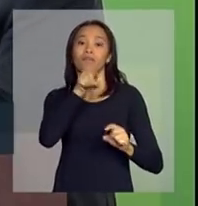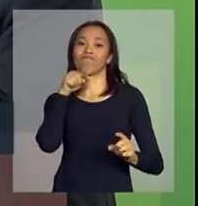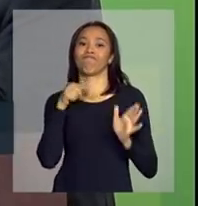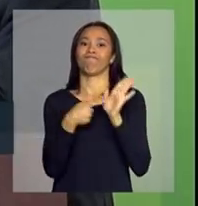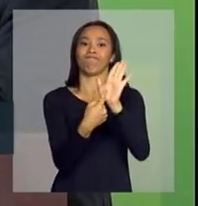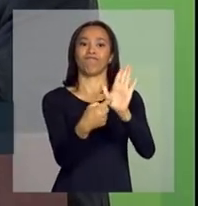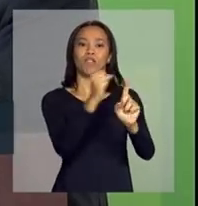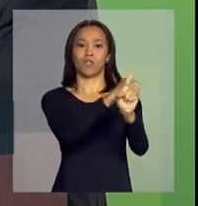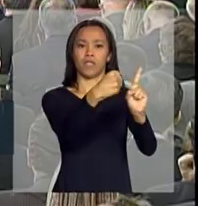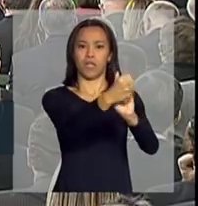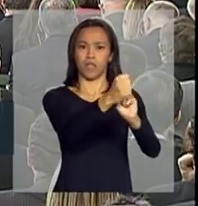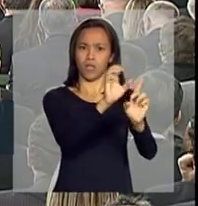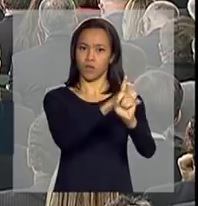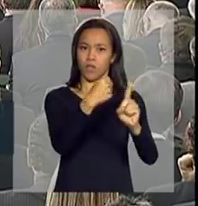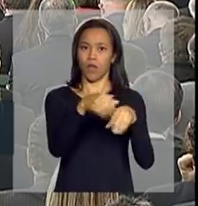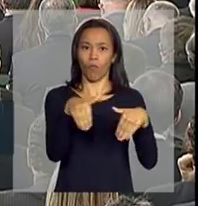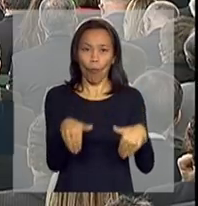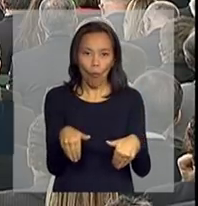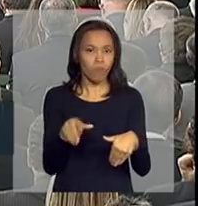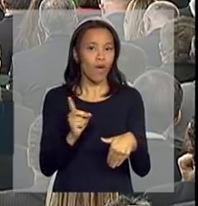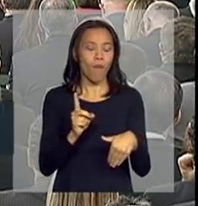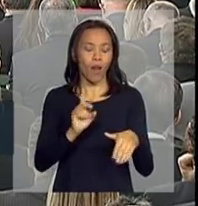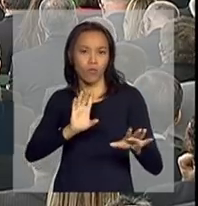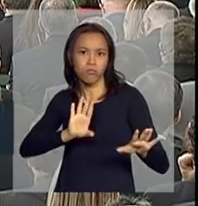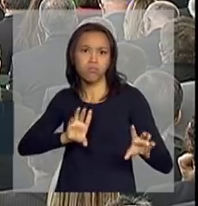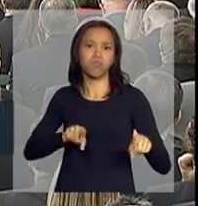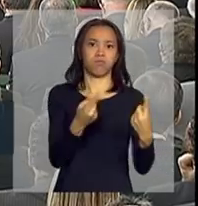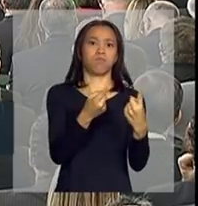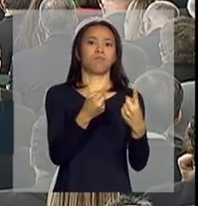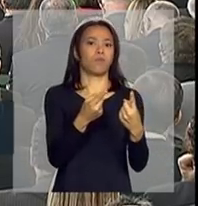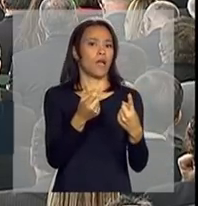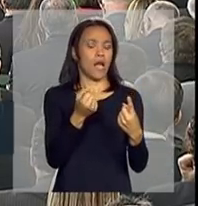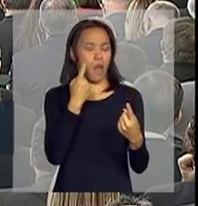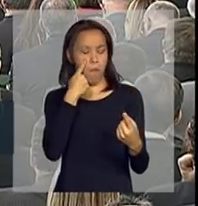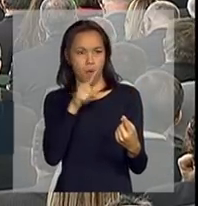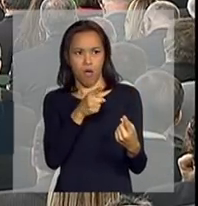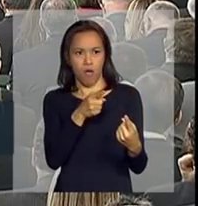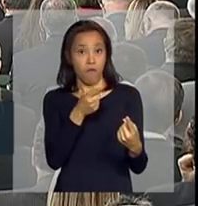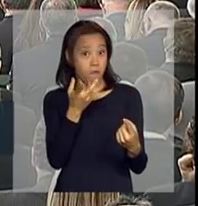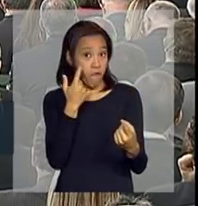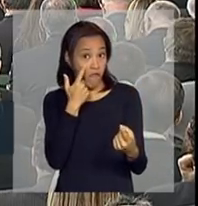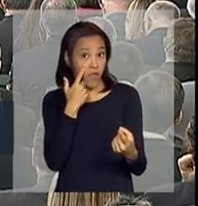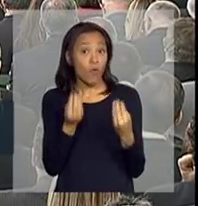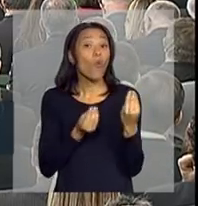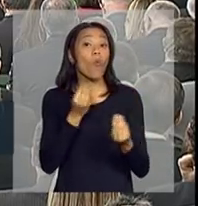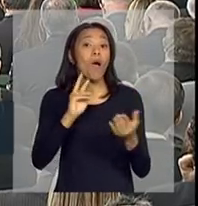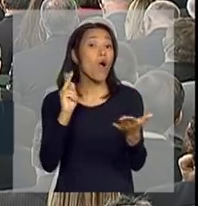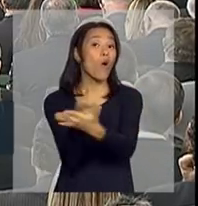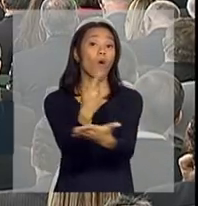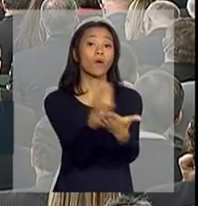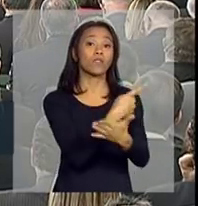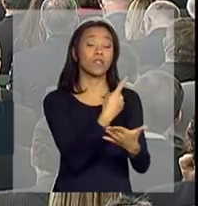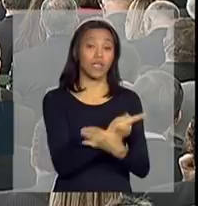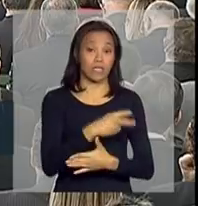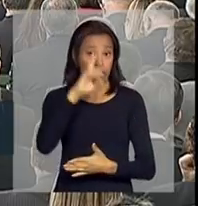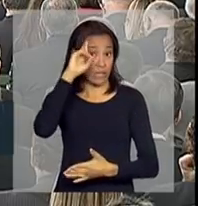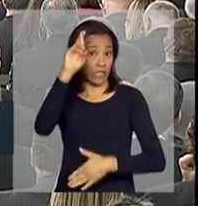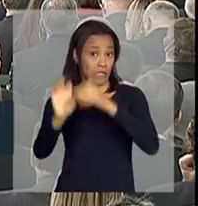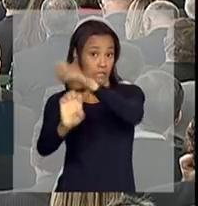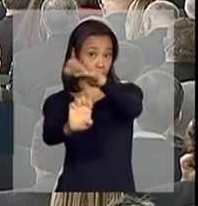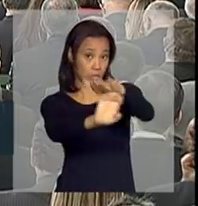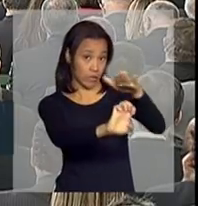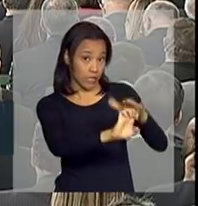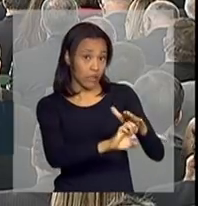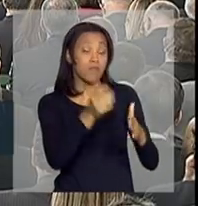sociedade reage e preste atenção na reação dos pequenos porque quem faz a